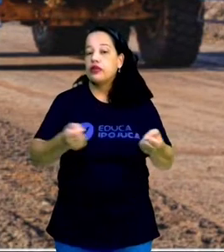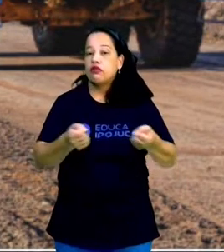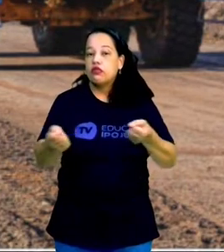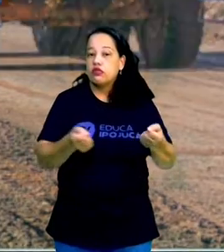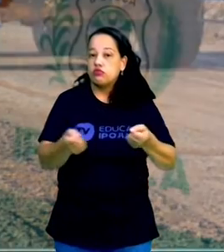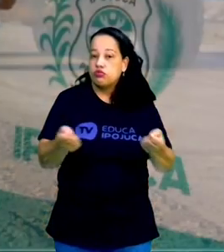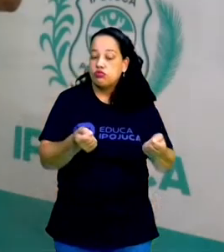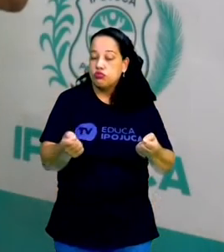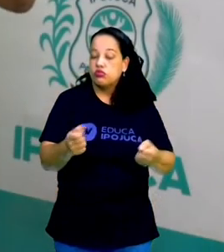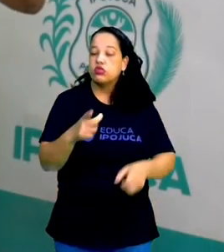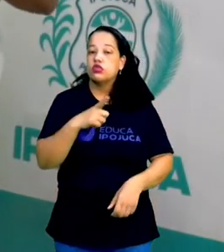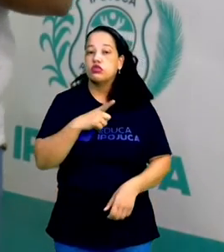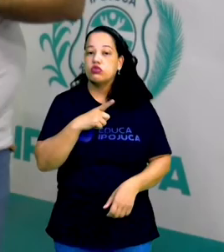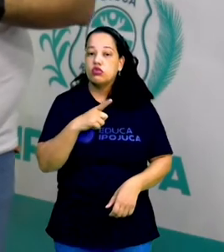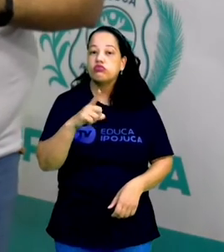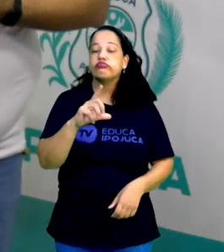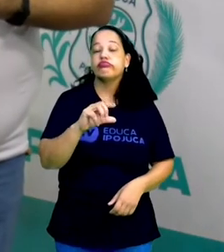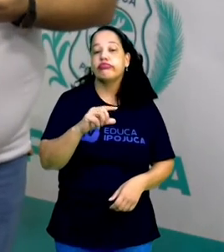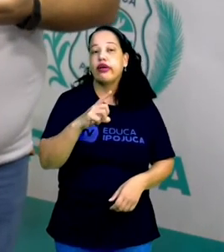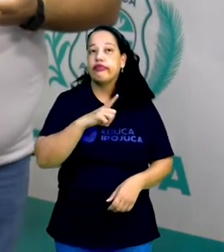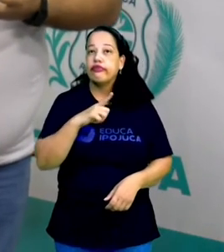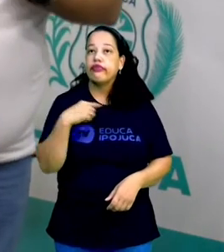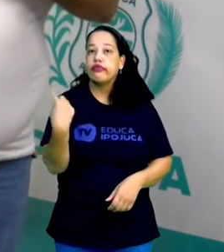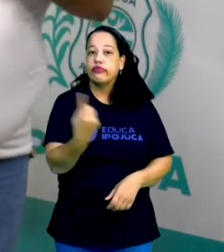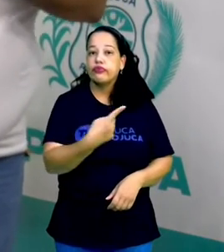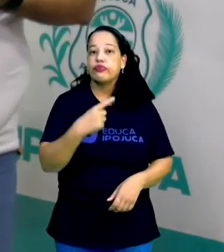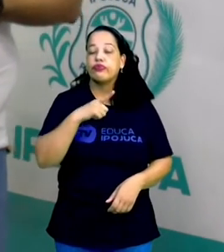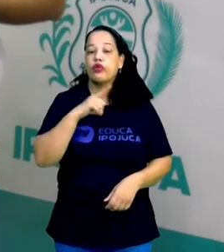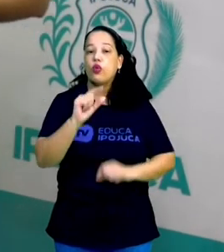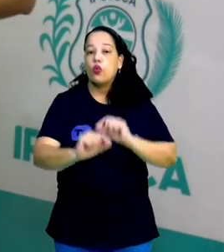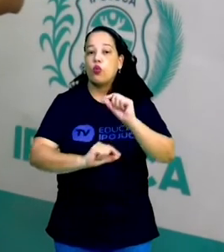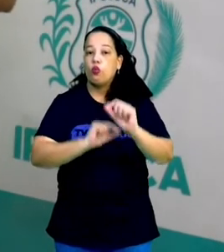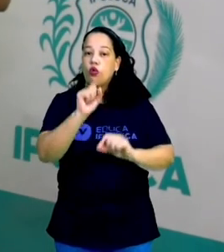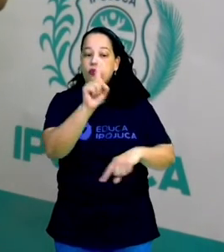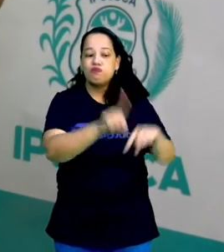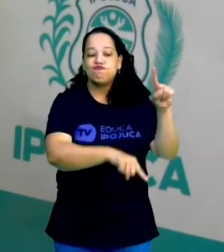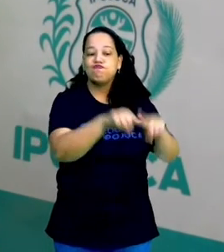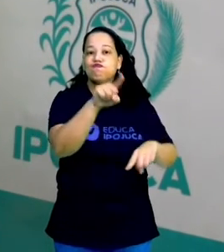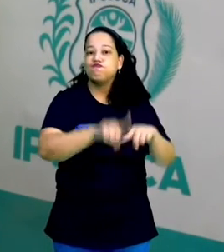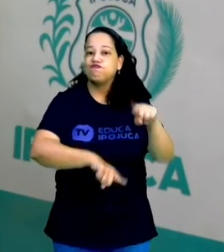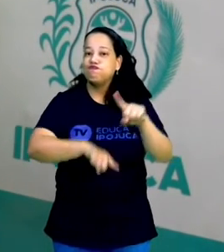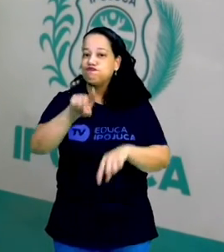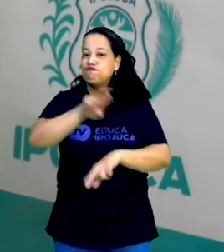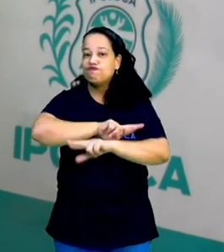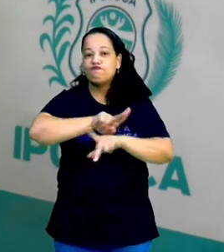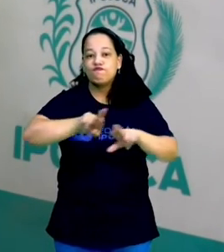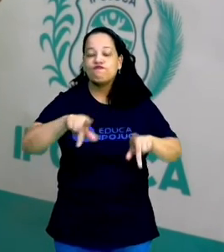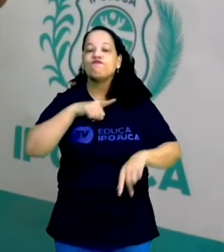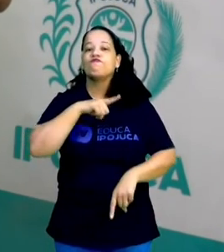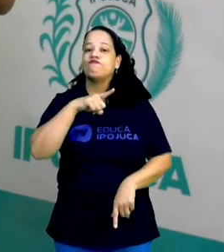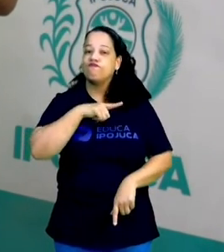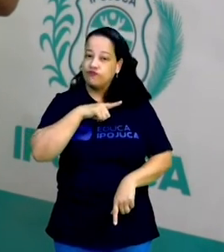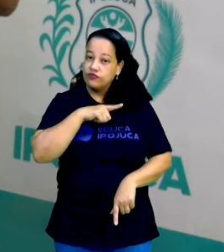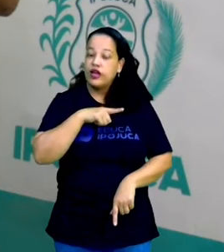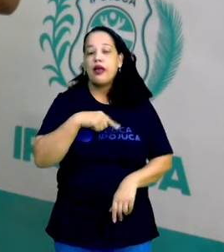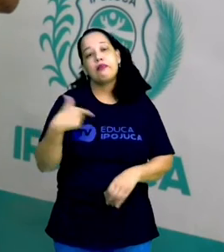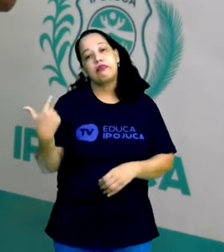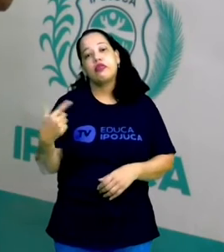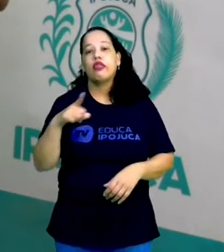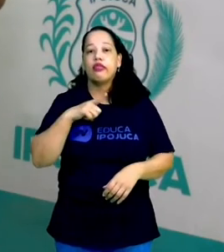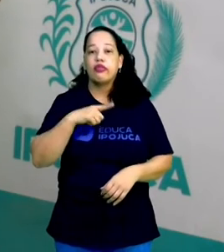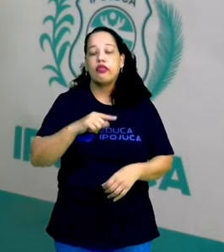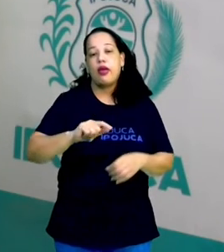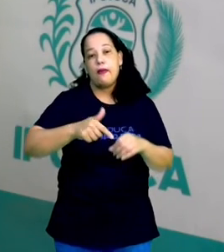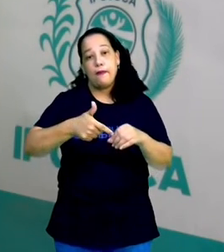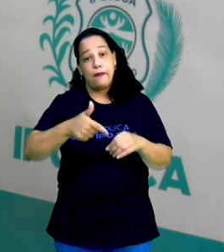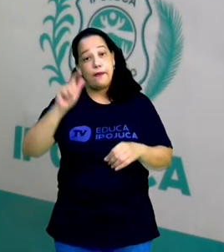Nós somos muito ricos em recursos minerais. A começar pelo petróleo, que